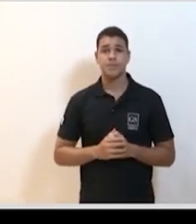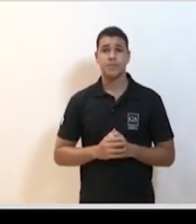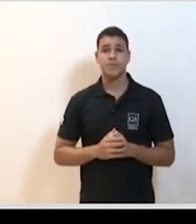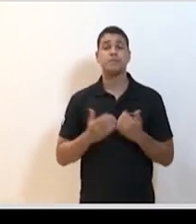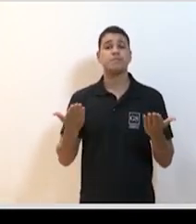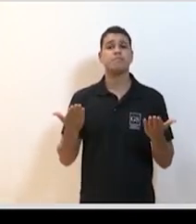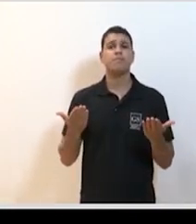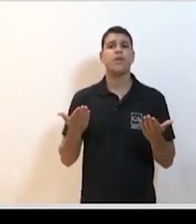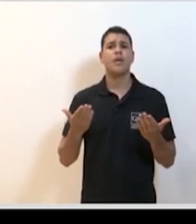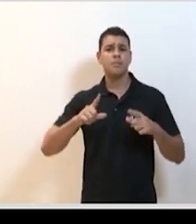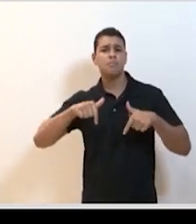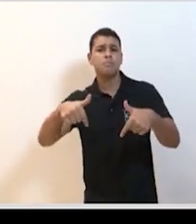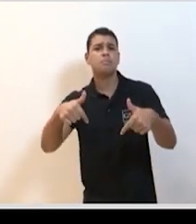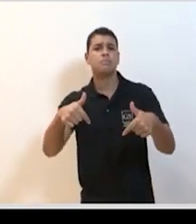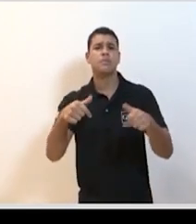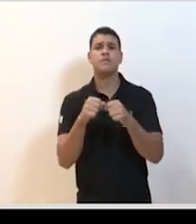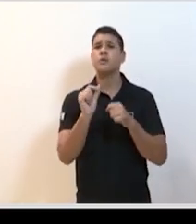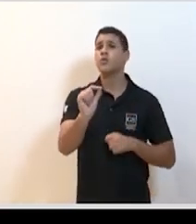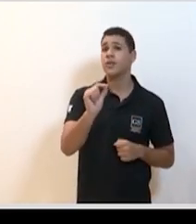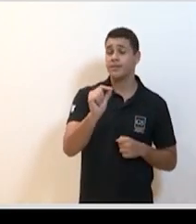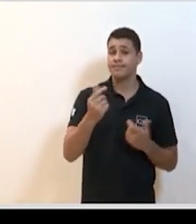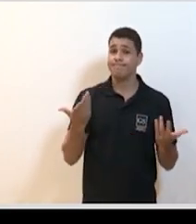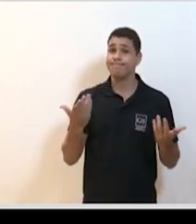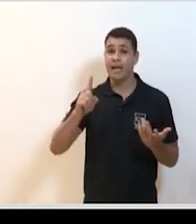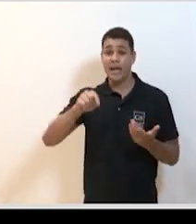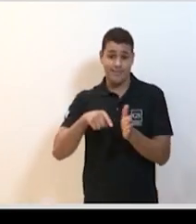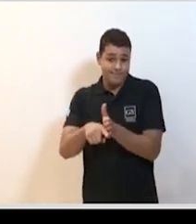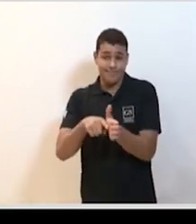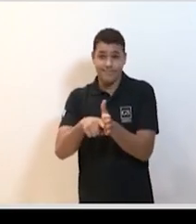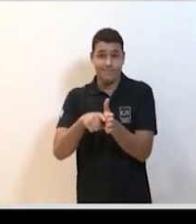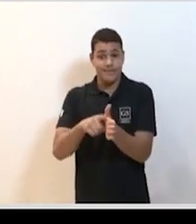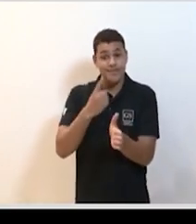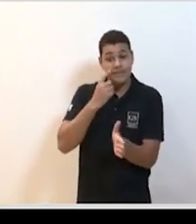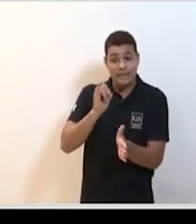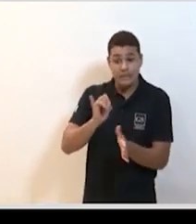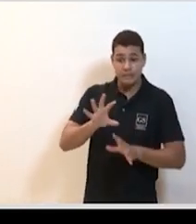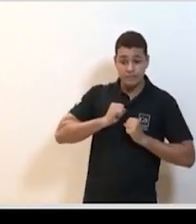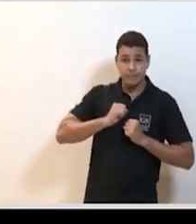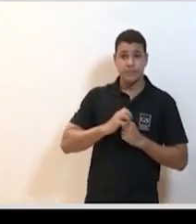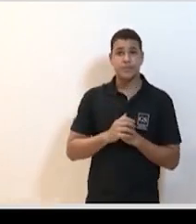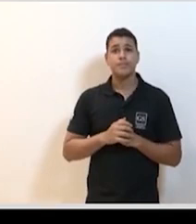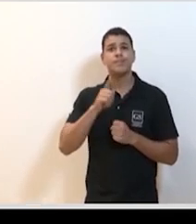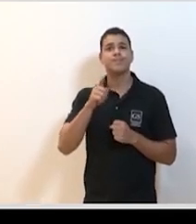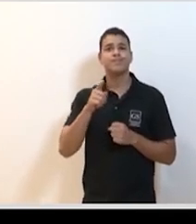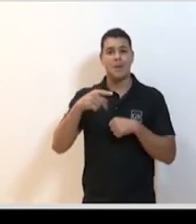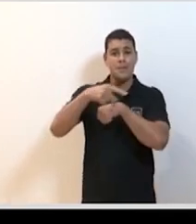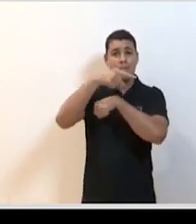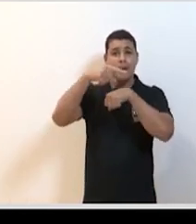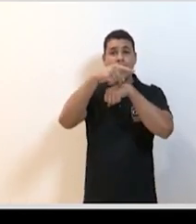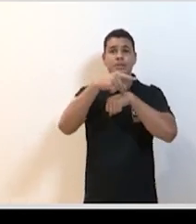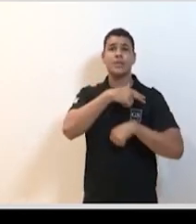e o que fazer também teste a gente vê que os grandes lugares que conseguiram realmente limitar